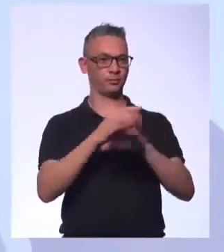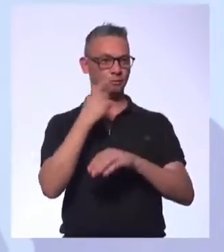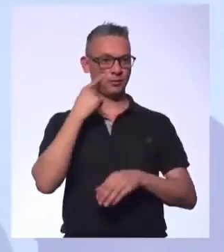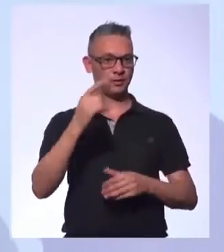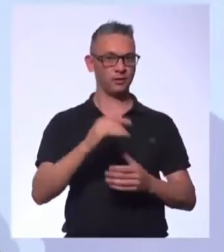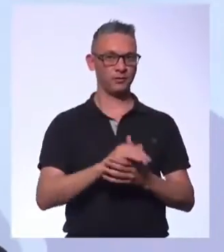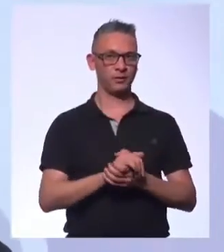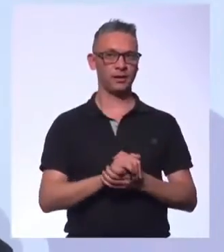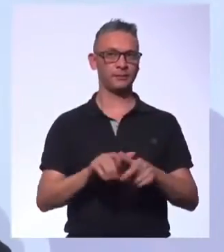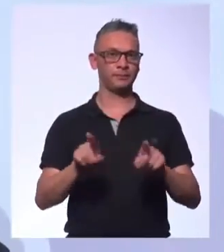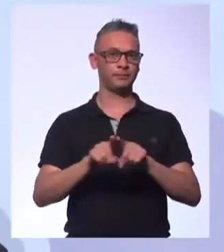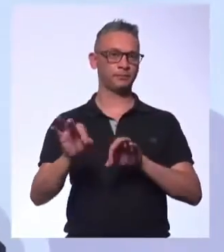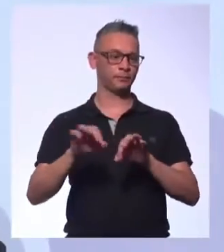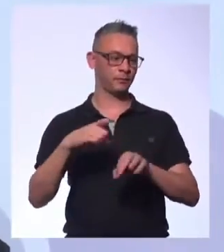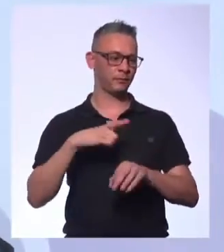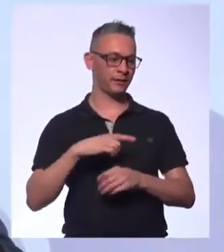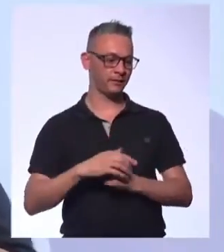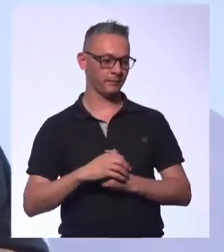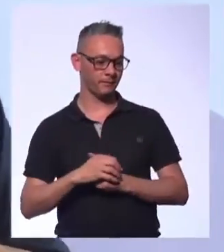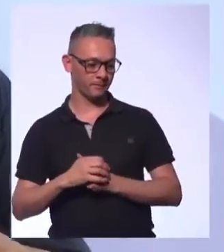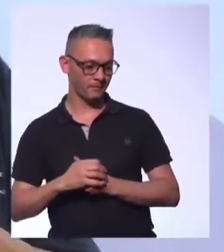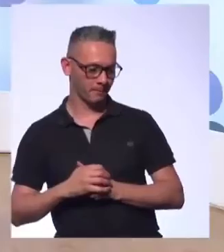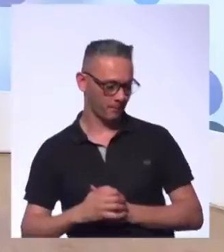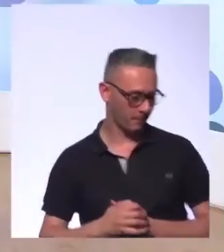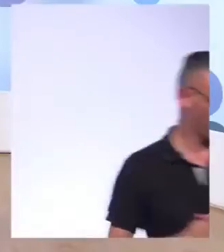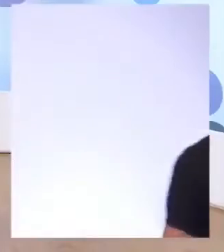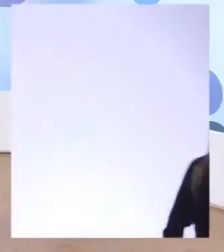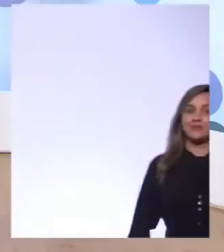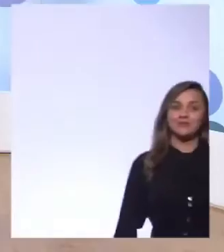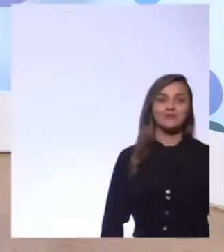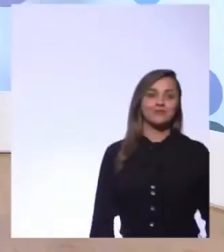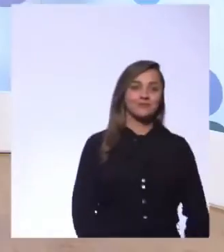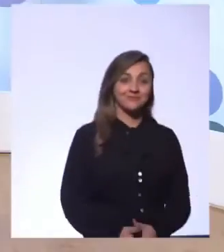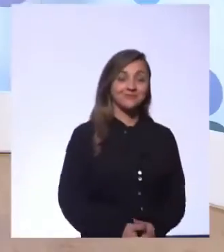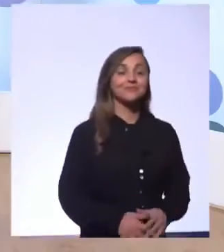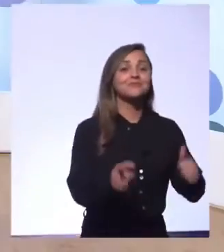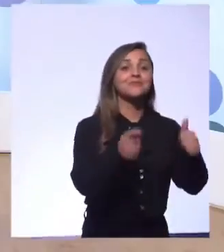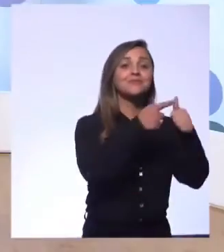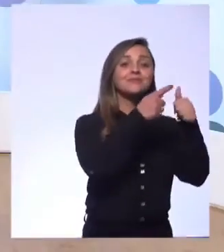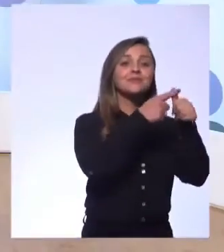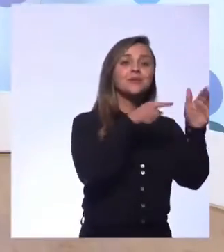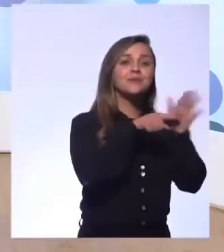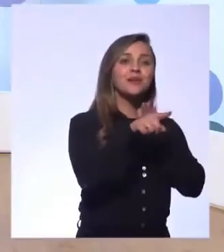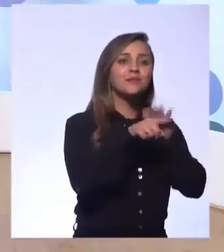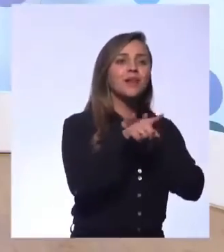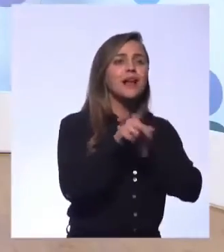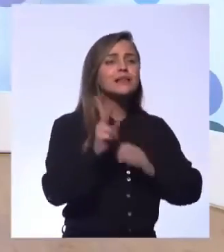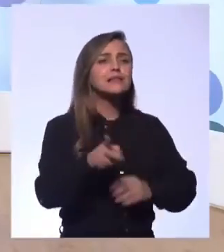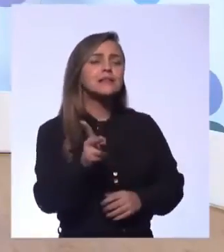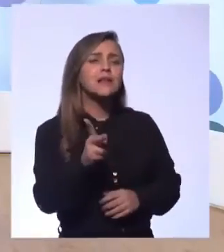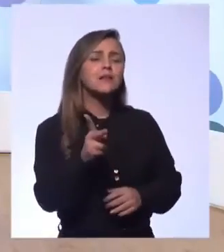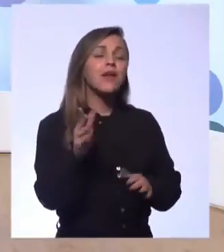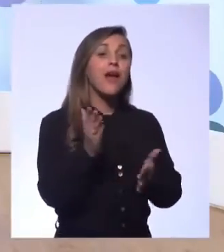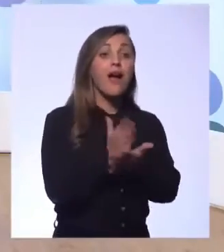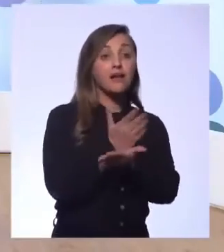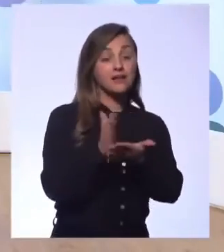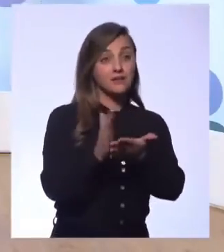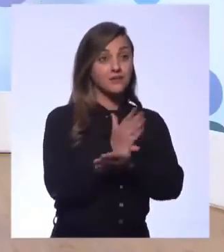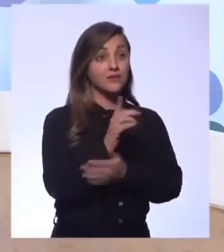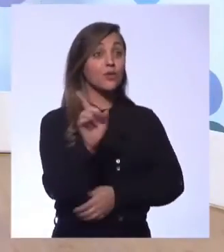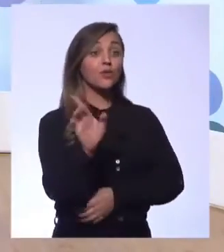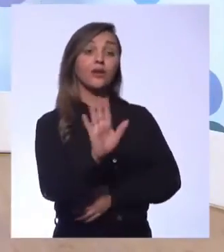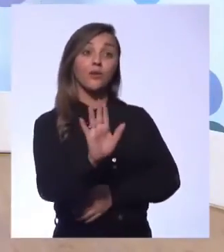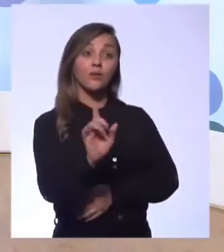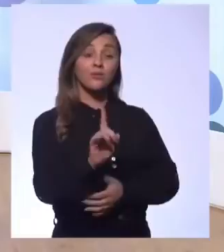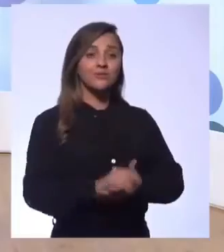com vocês. Tudo bem? Então vamos lá. Vamos lá então? Vamos lá. Primeira pergunta, sempre, às vezes ou não. Pergunta número